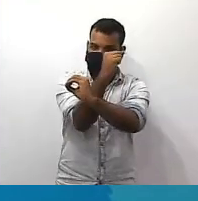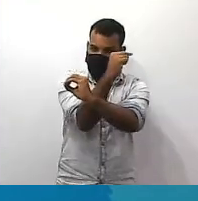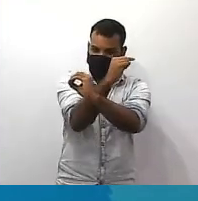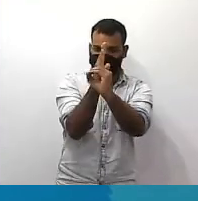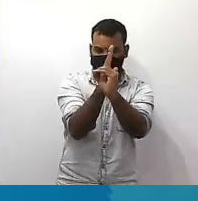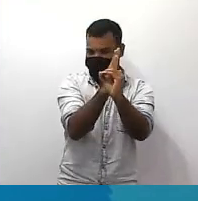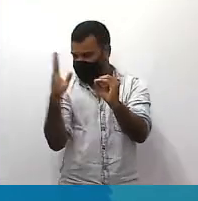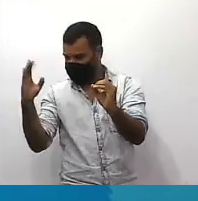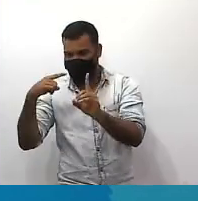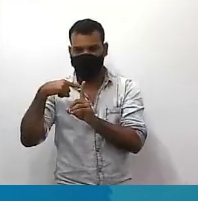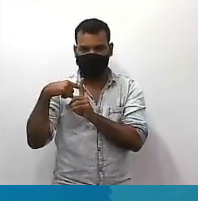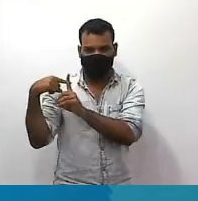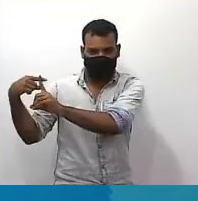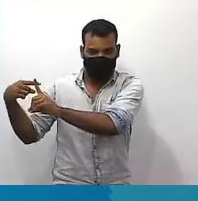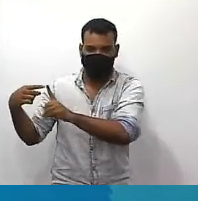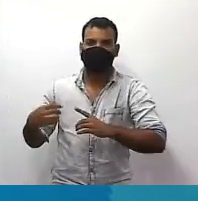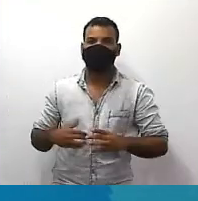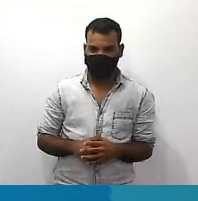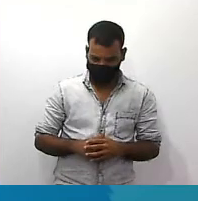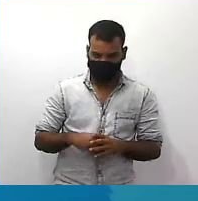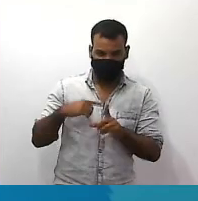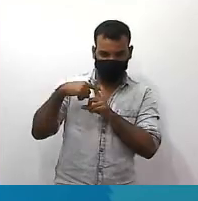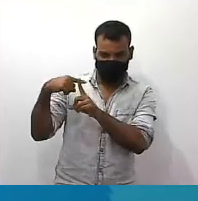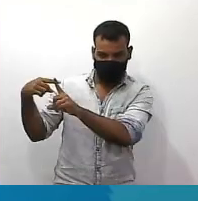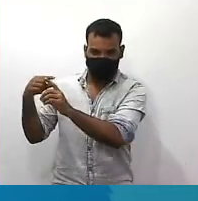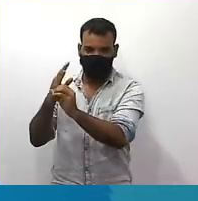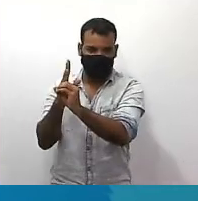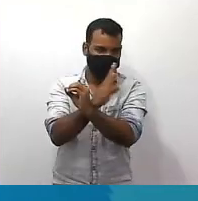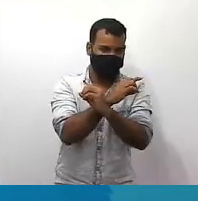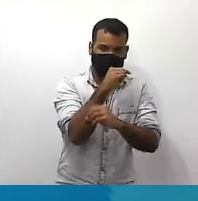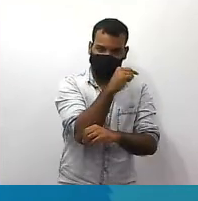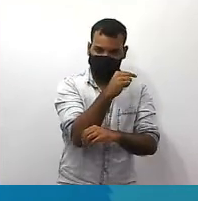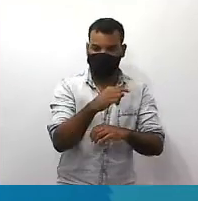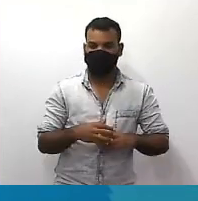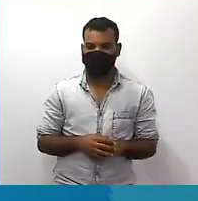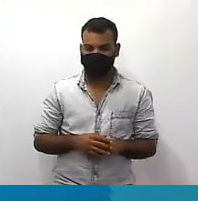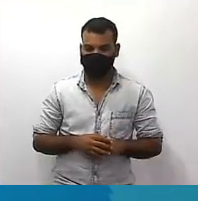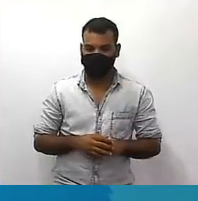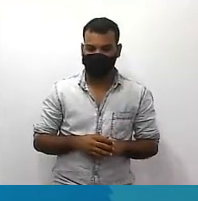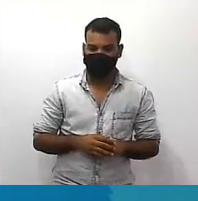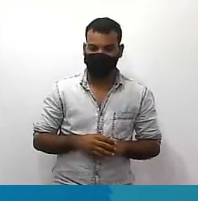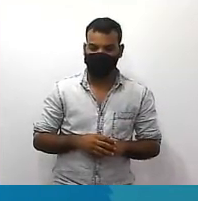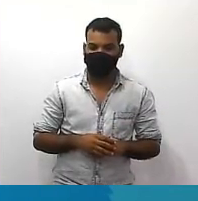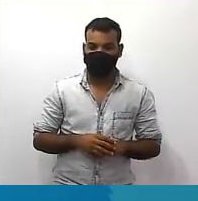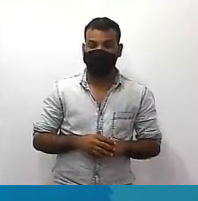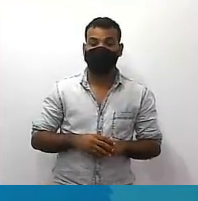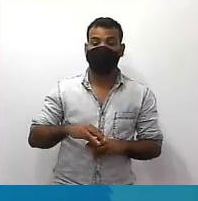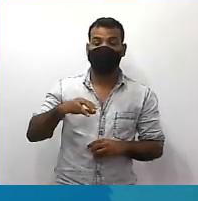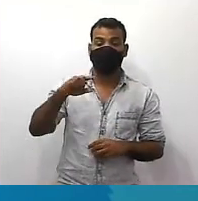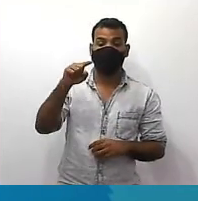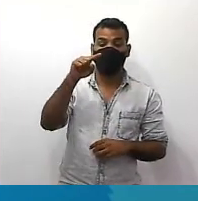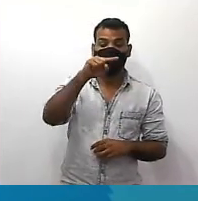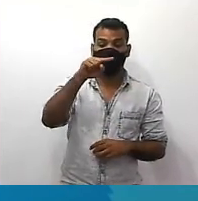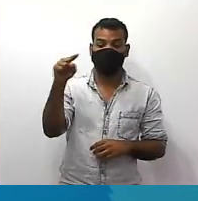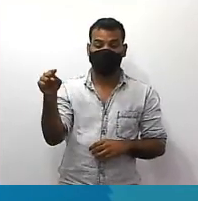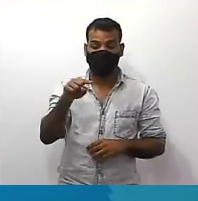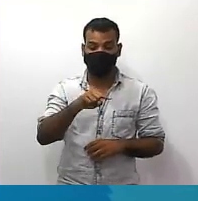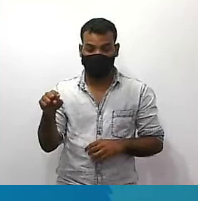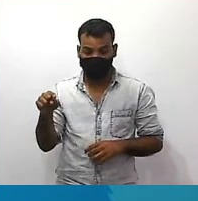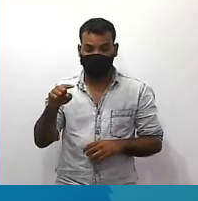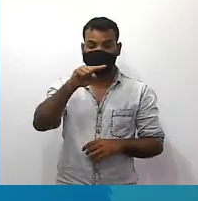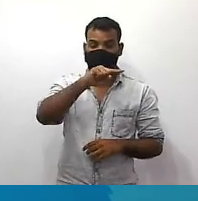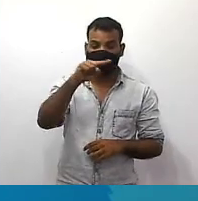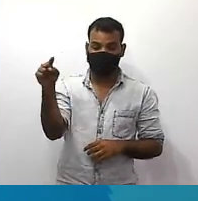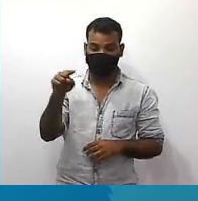a tua esquerda negativo números inteiros aí tá a letra z é porque foi um alemão que construiu essa